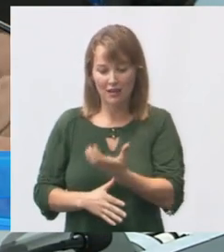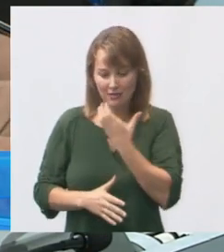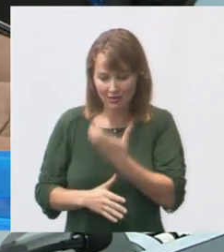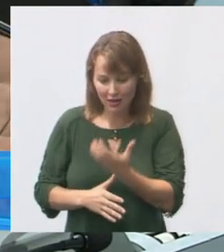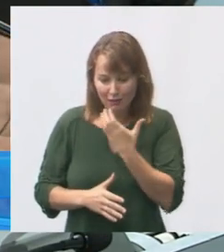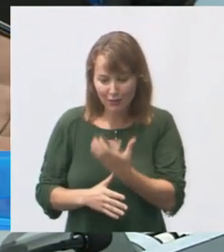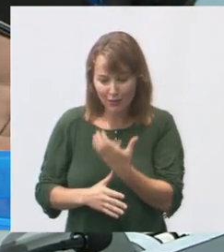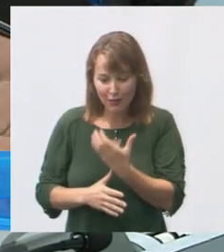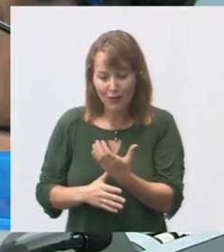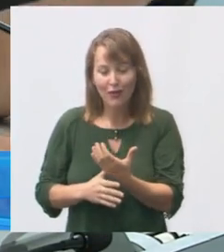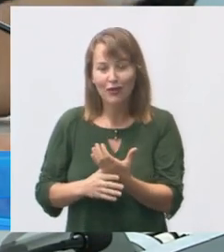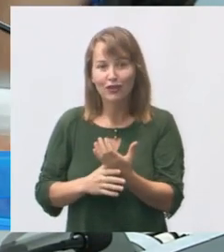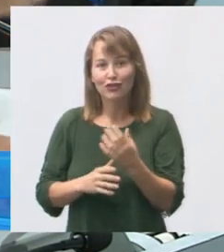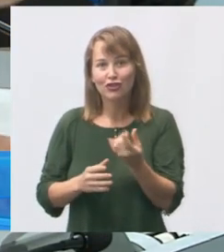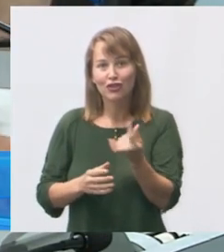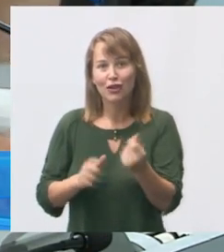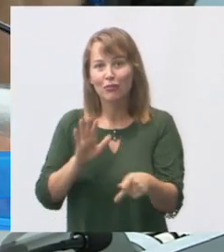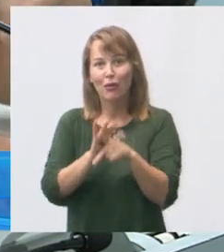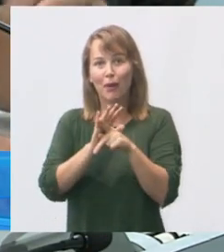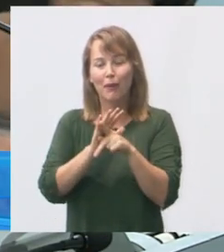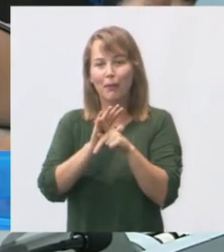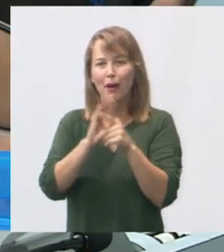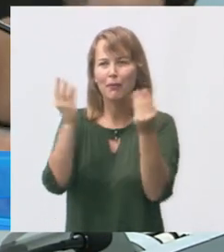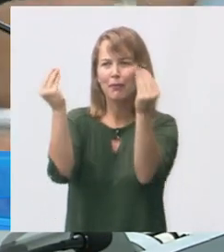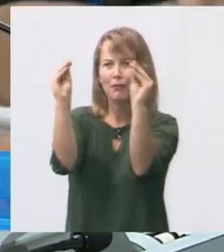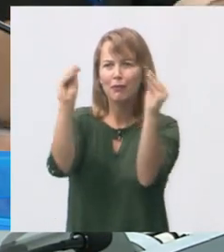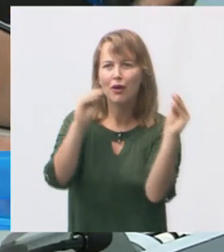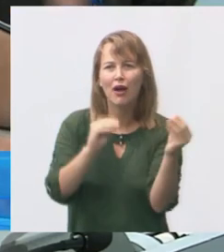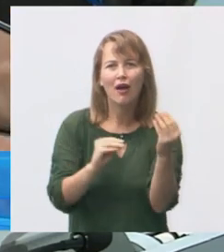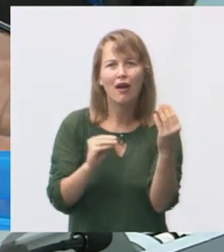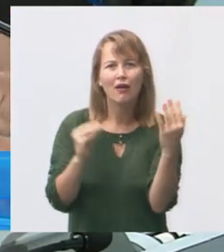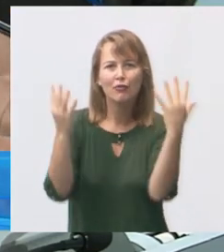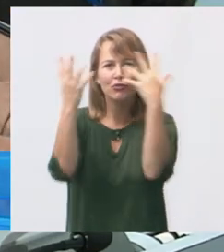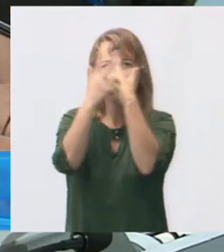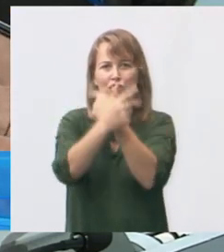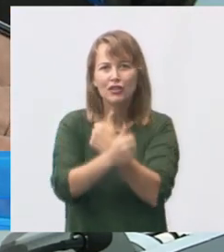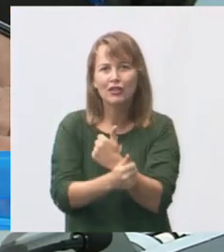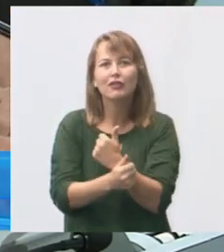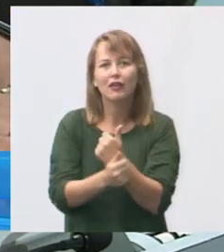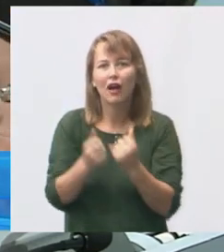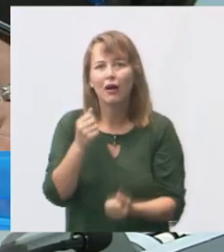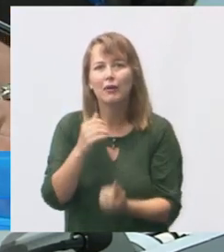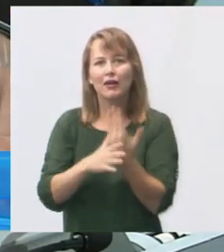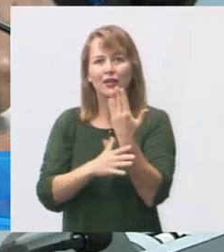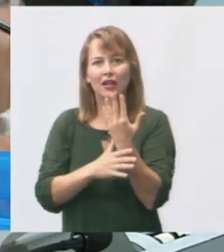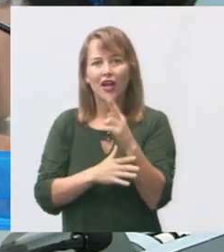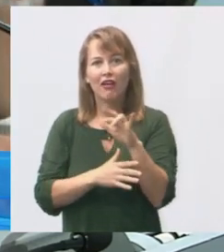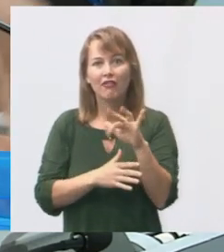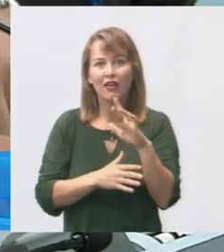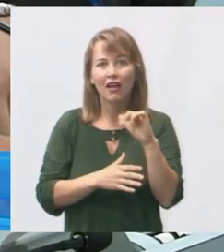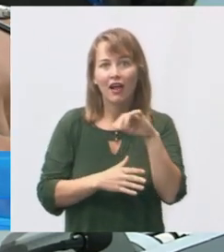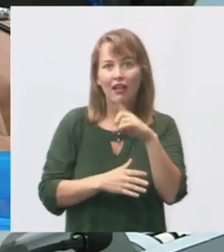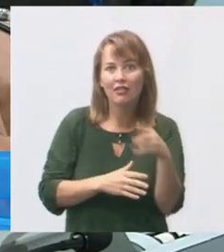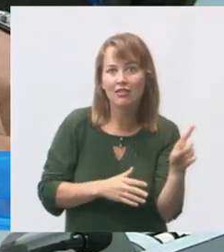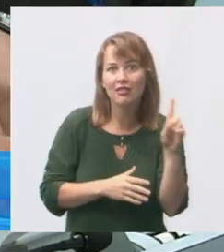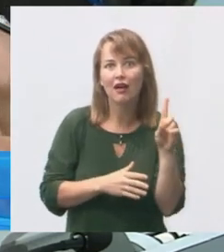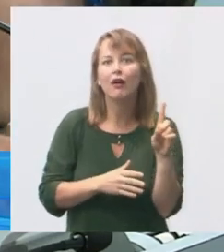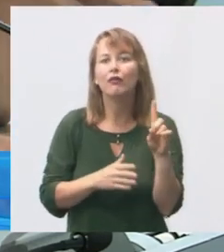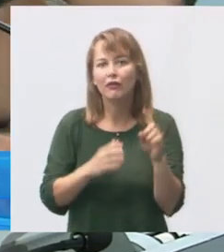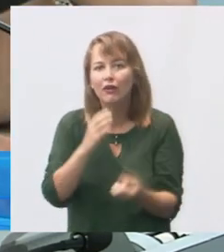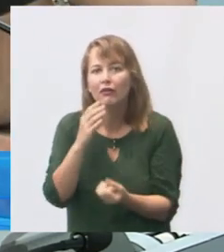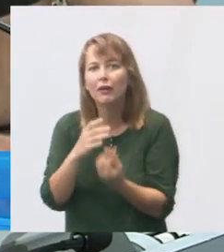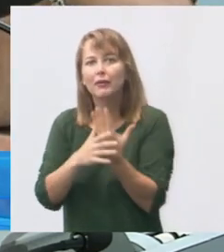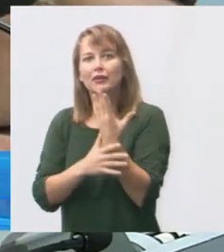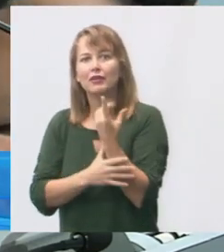vai ter quando chegar o ano que vem a festa do viradão o dinheiro vai aparecer então quando as coisas é do interesse do prefeito